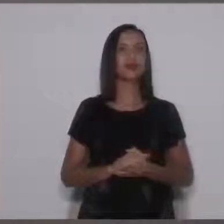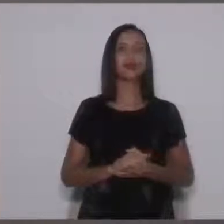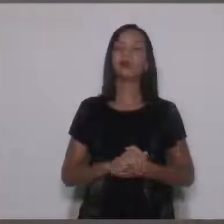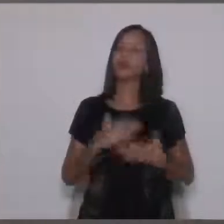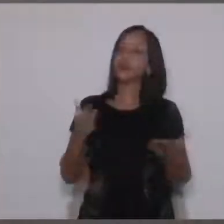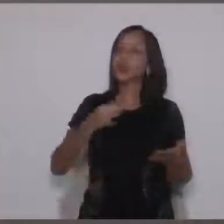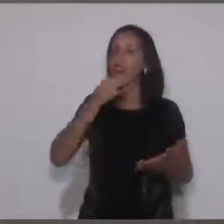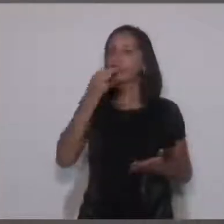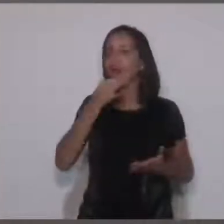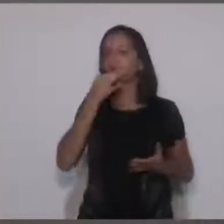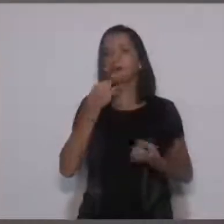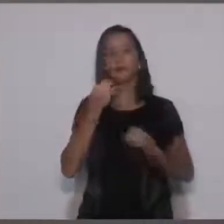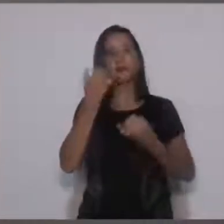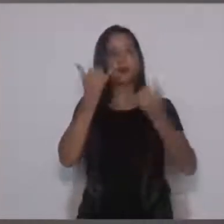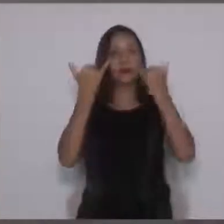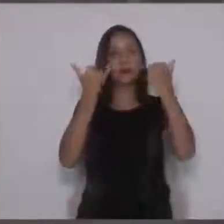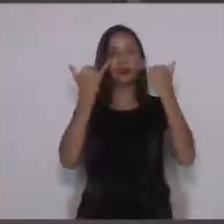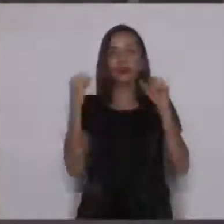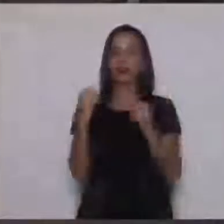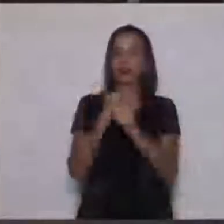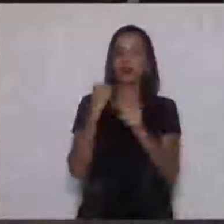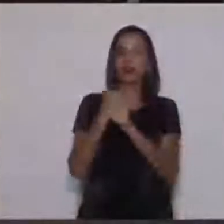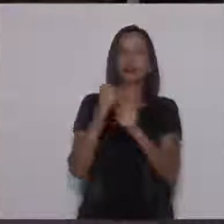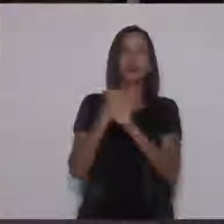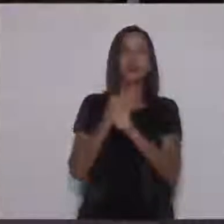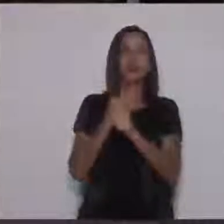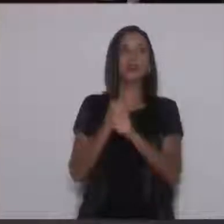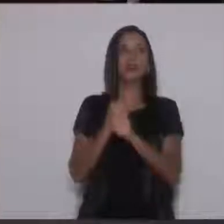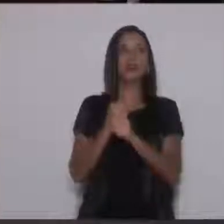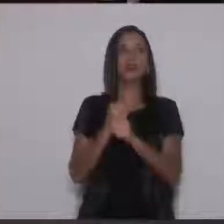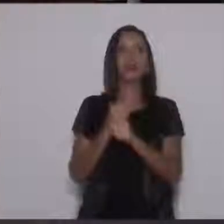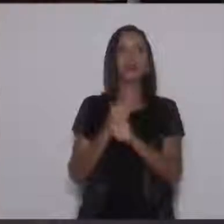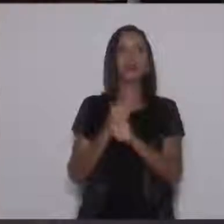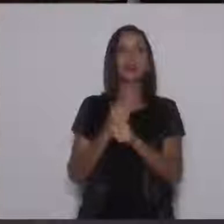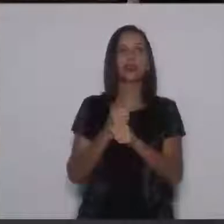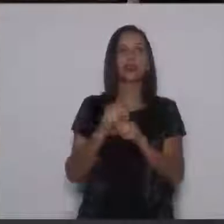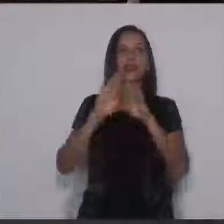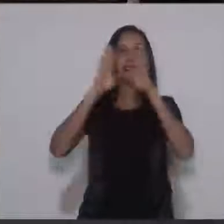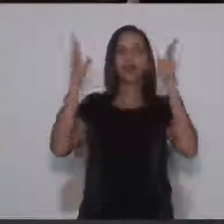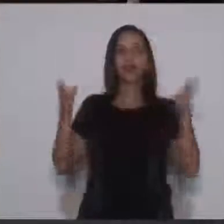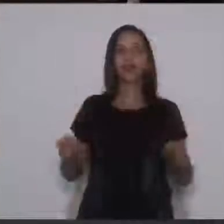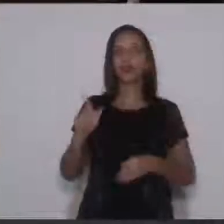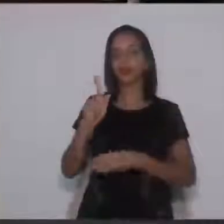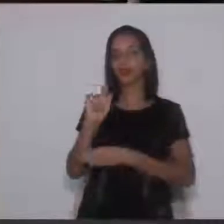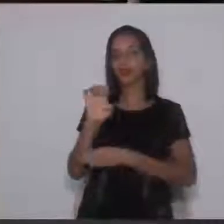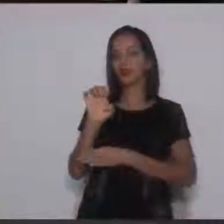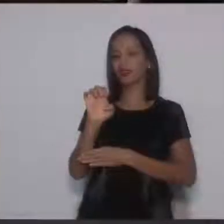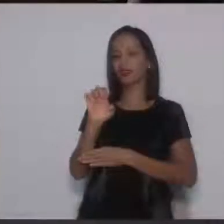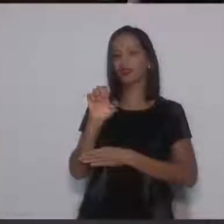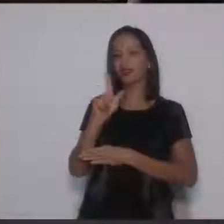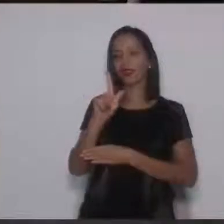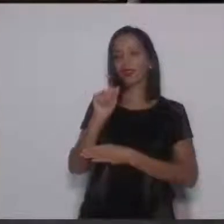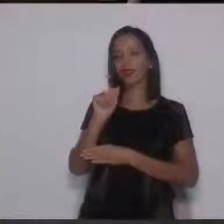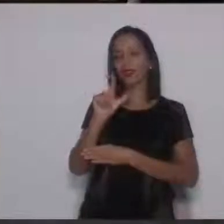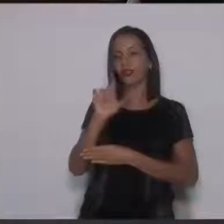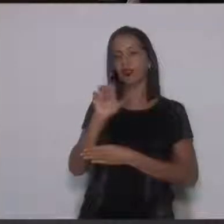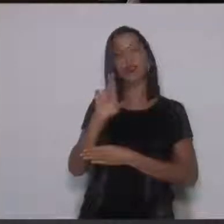informações, a construção de umas galerias para... Escoamento de água. Não, lojas.